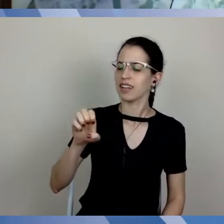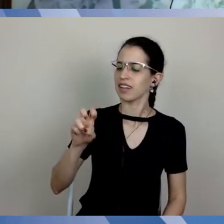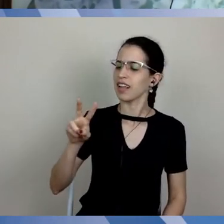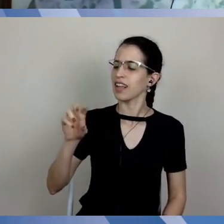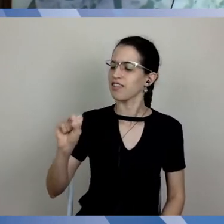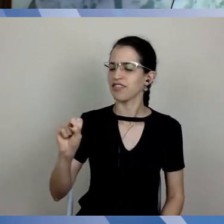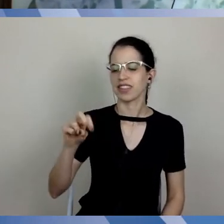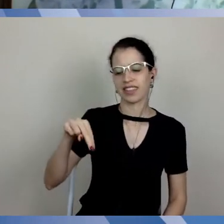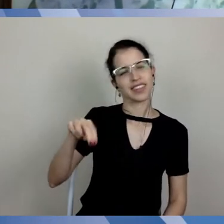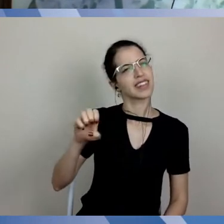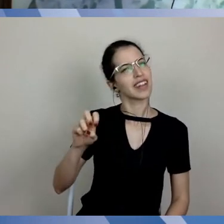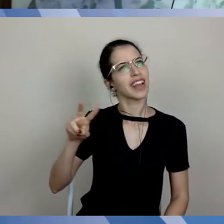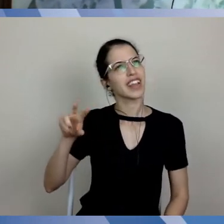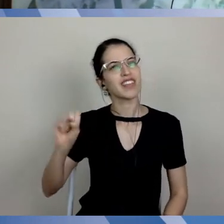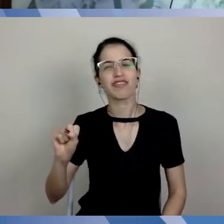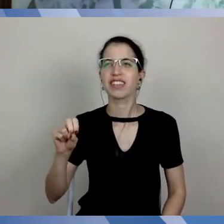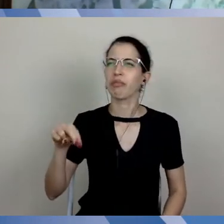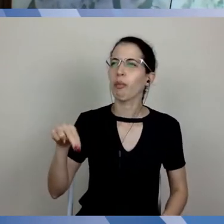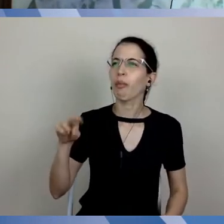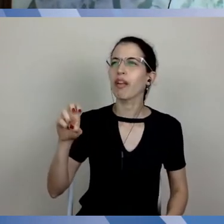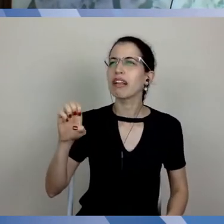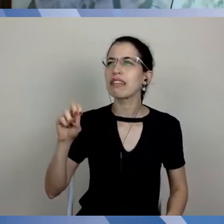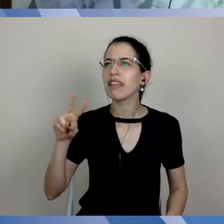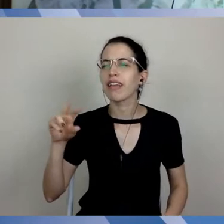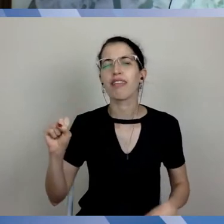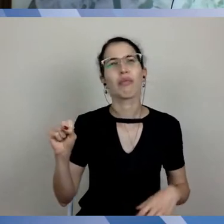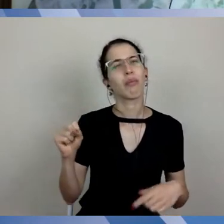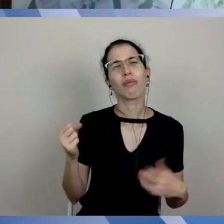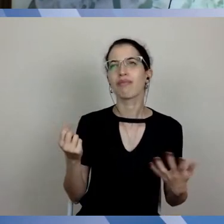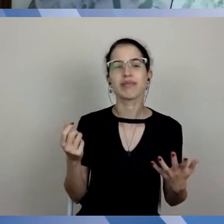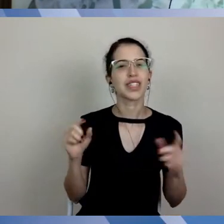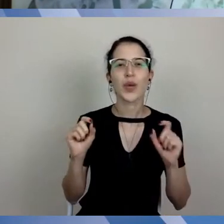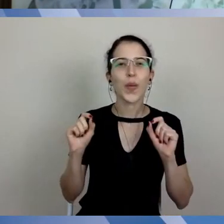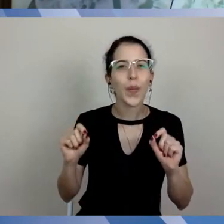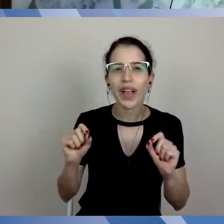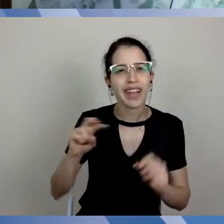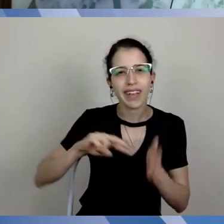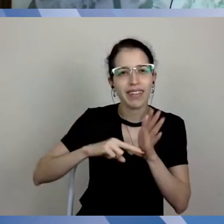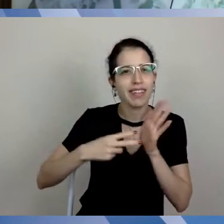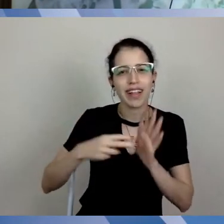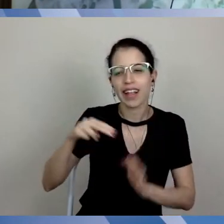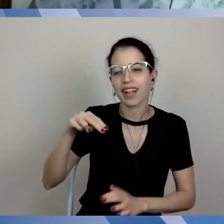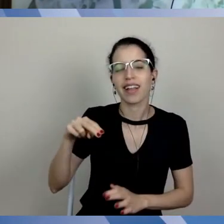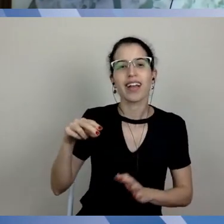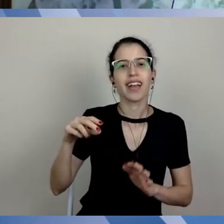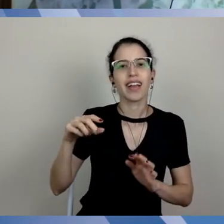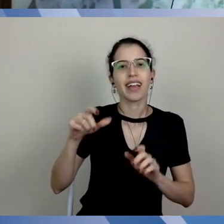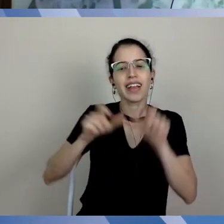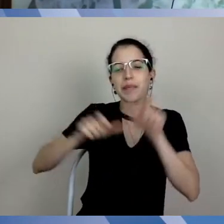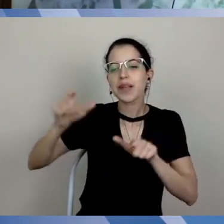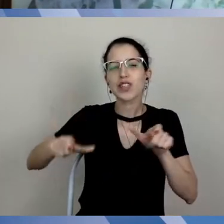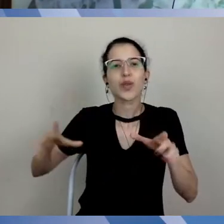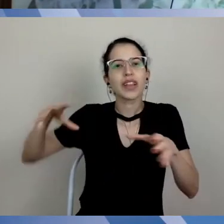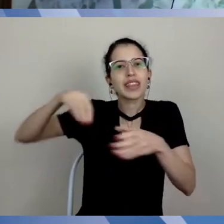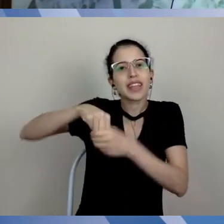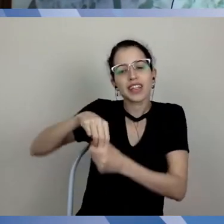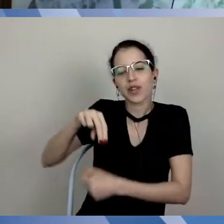comitê? Por por favor. Eu estou vendo que tem algumas dúvidas aqui, quem vai compor o Neves? Então,